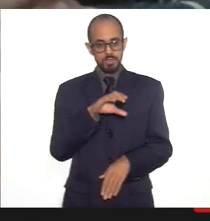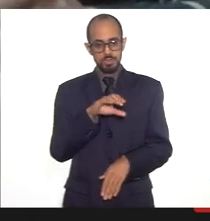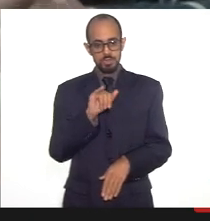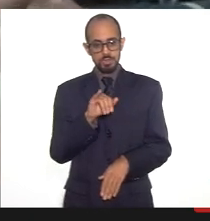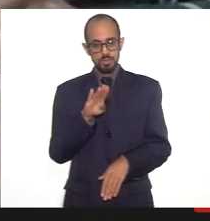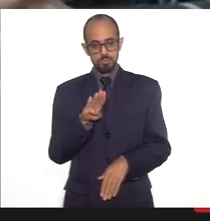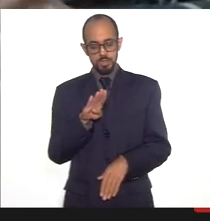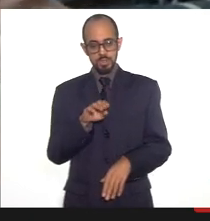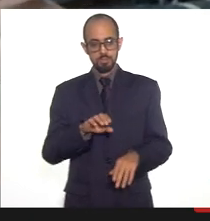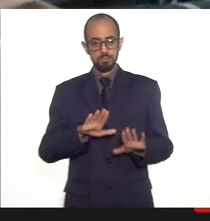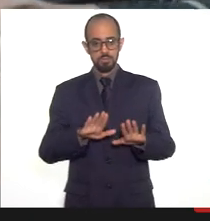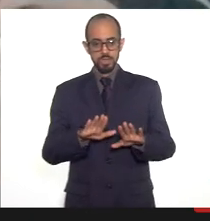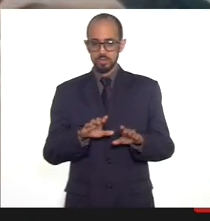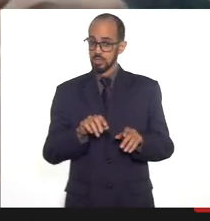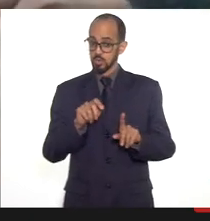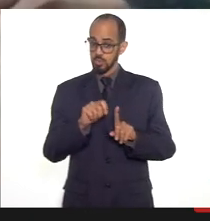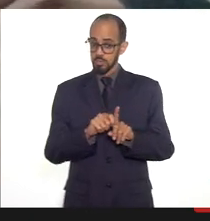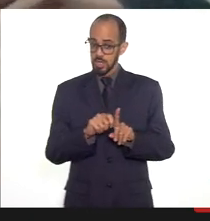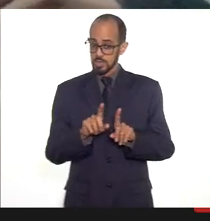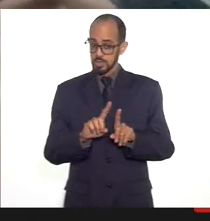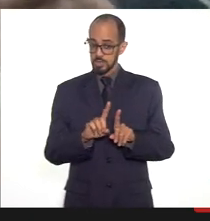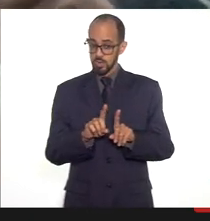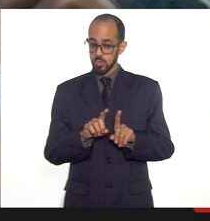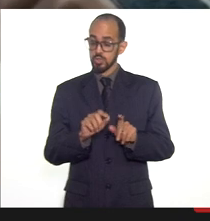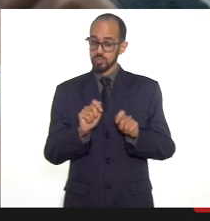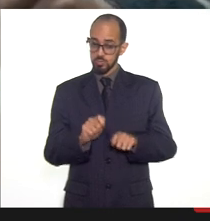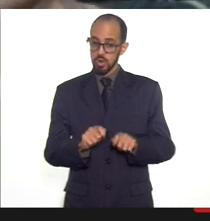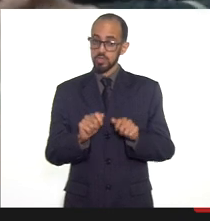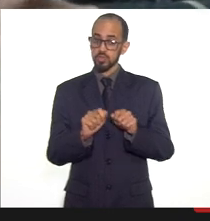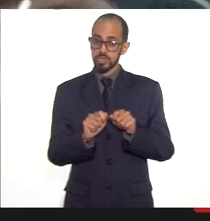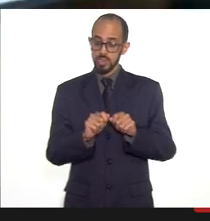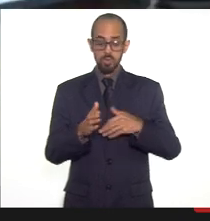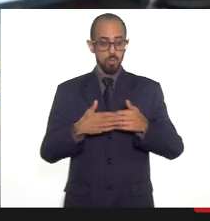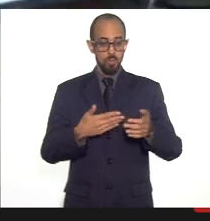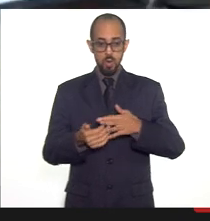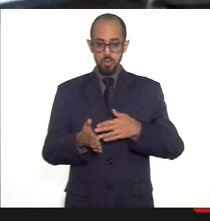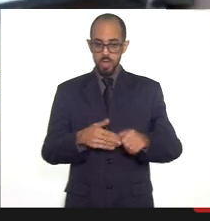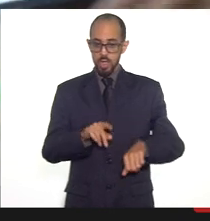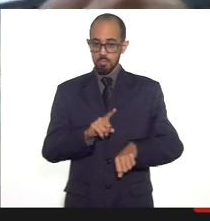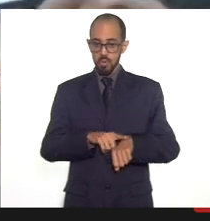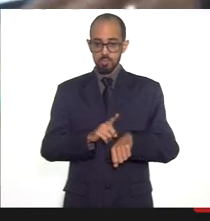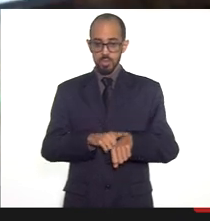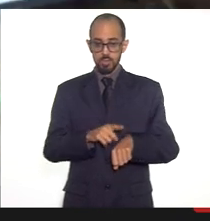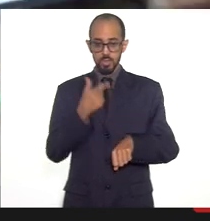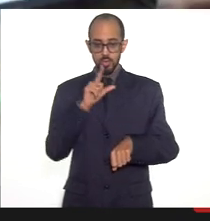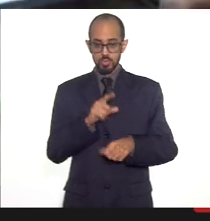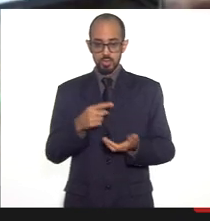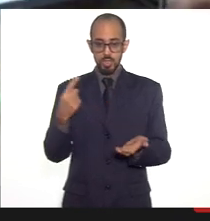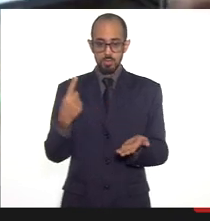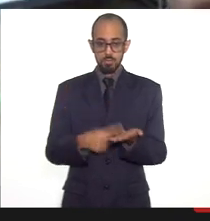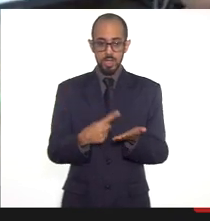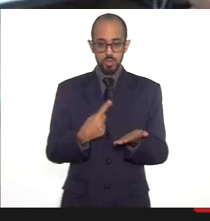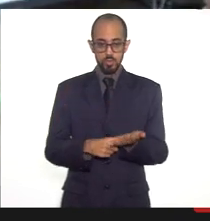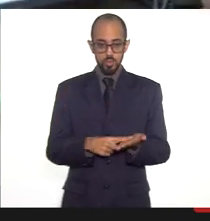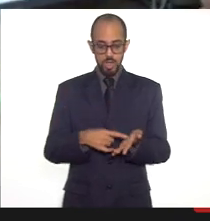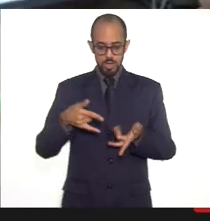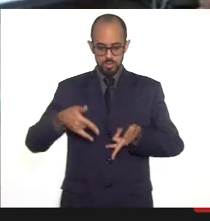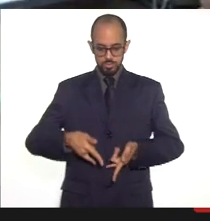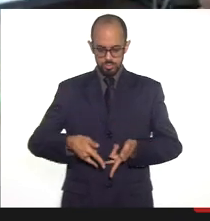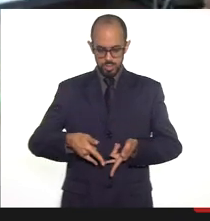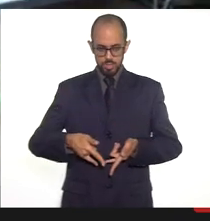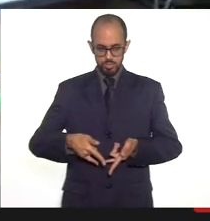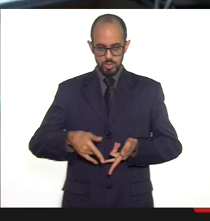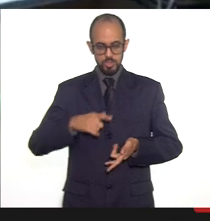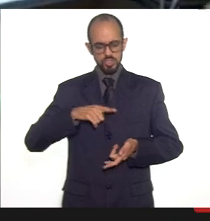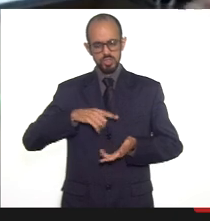pactua na CIB do mês a gente pode fazer uma deliberação ad referendo que é a qualquer momento para poder pactuar esse leito e financiar esse leito. A gente tem